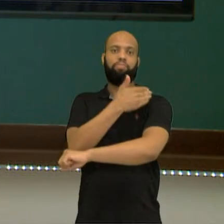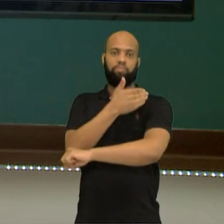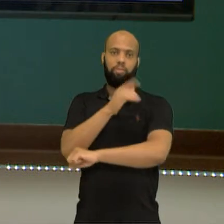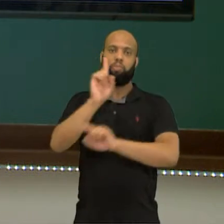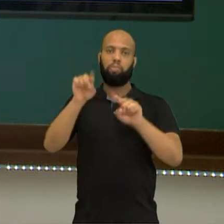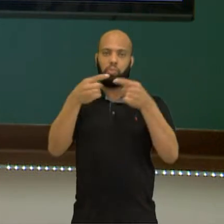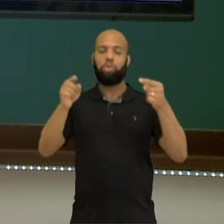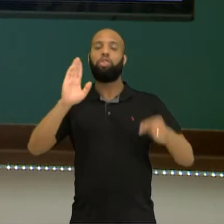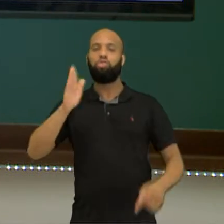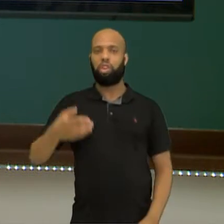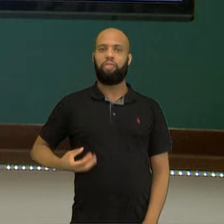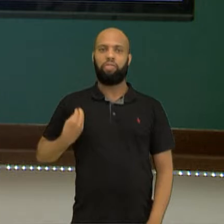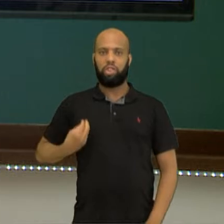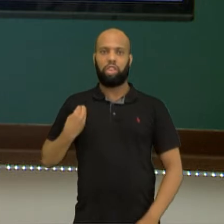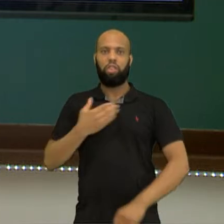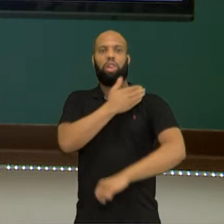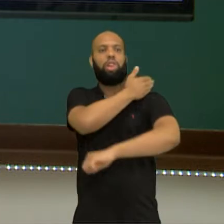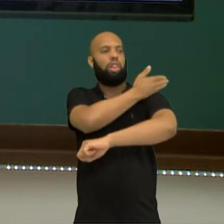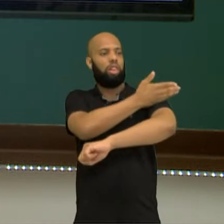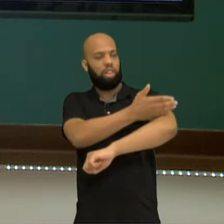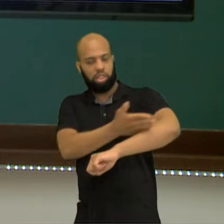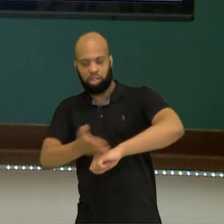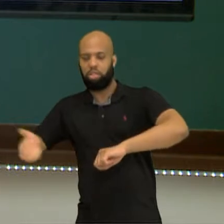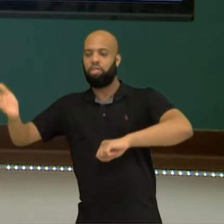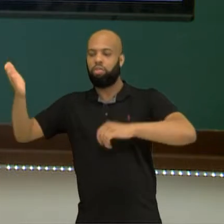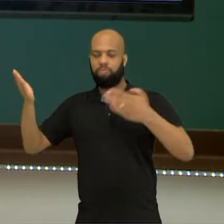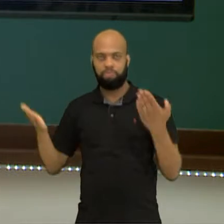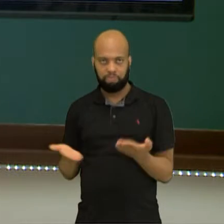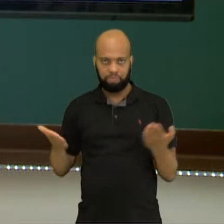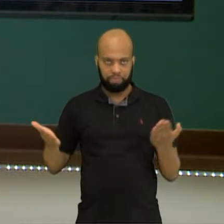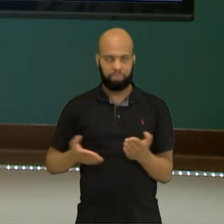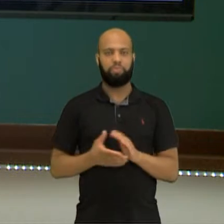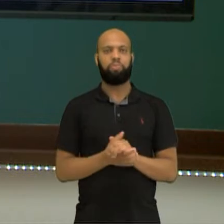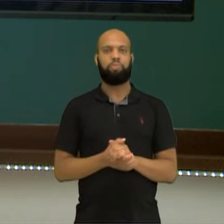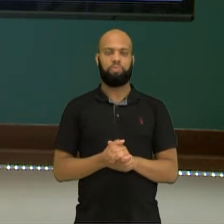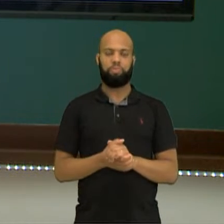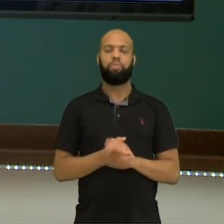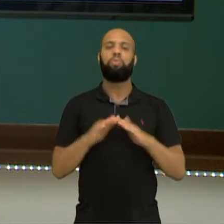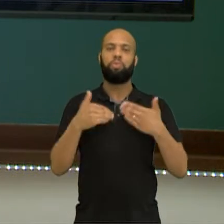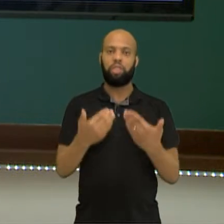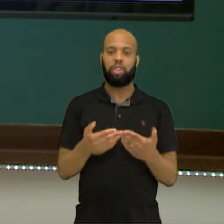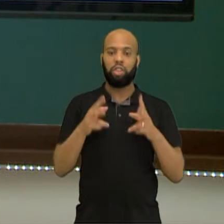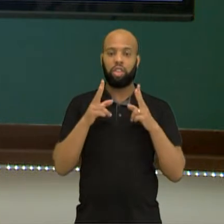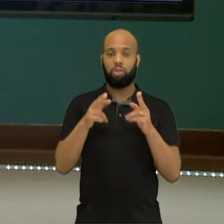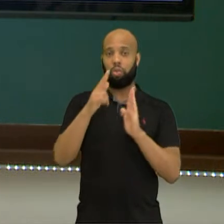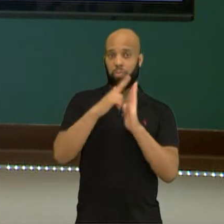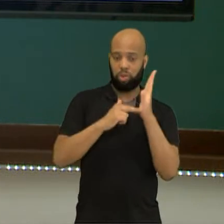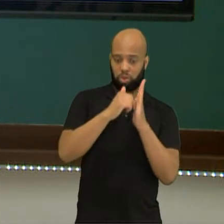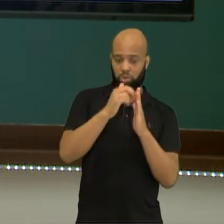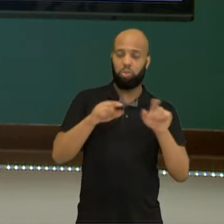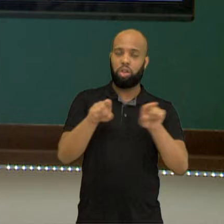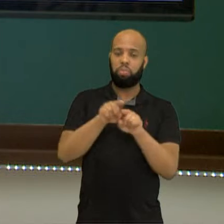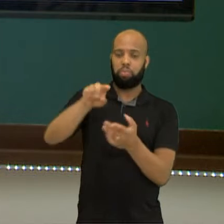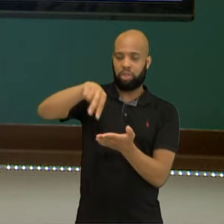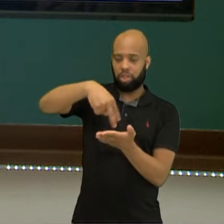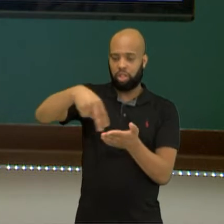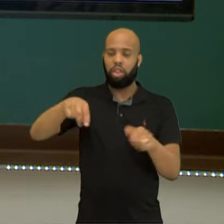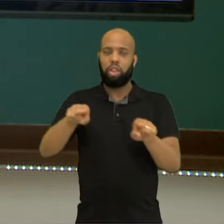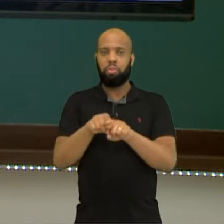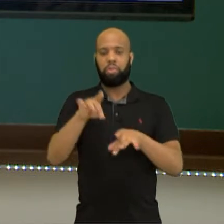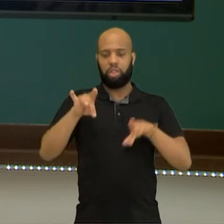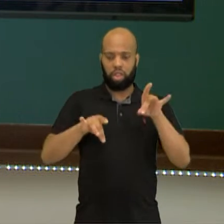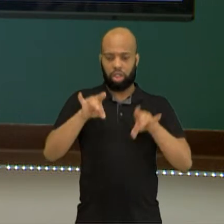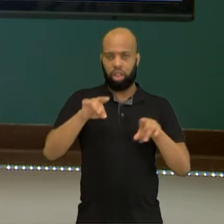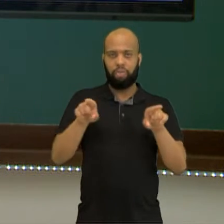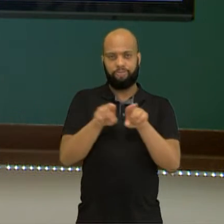música está presente desde os primórdios da humanidade. Assim como a pintura, a dança, o teatro e